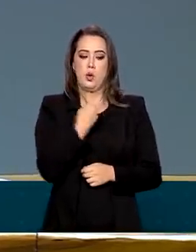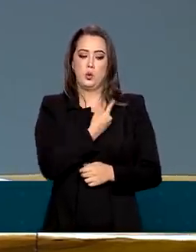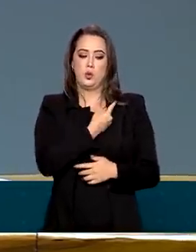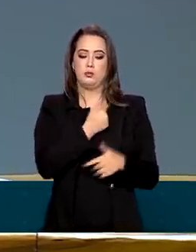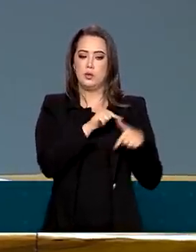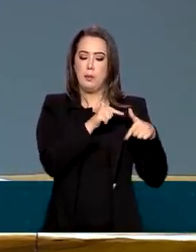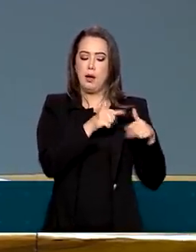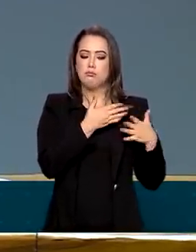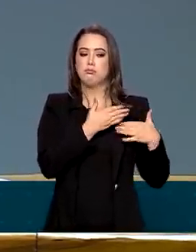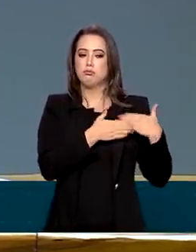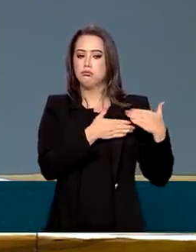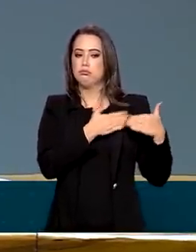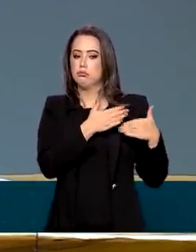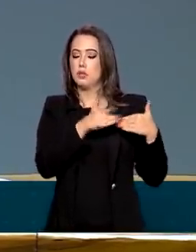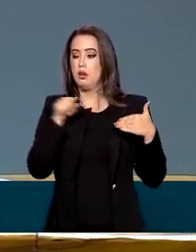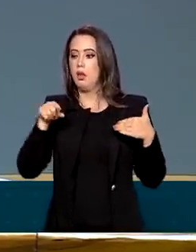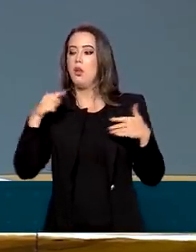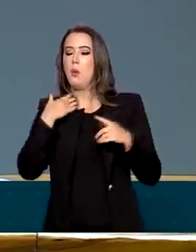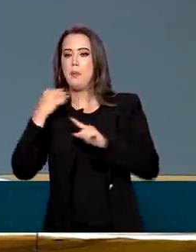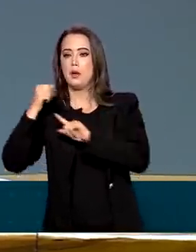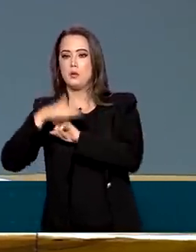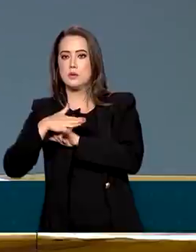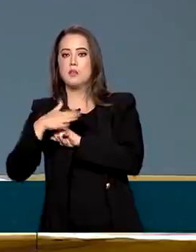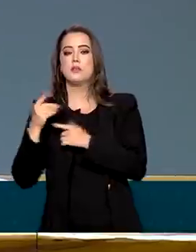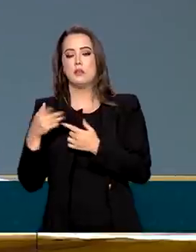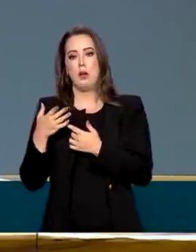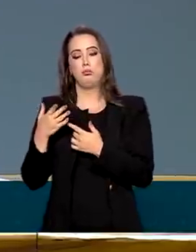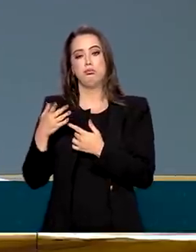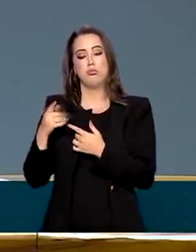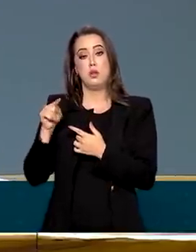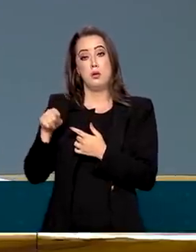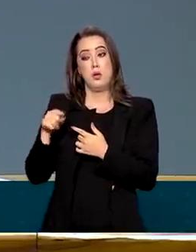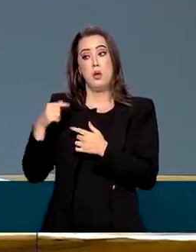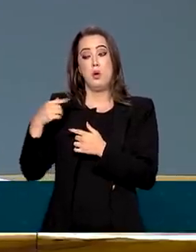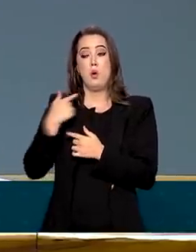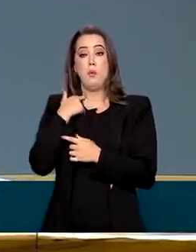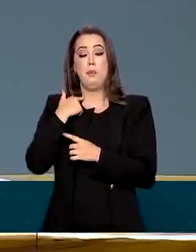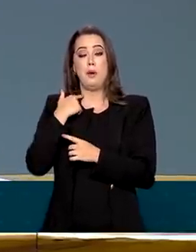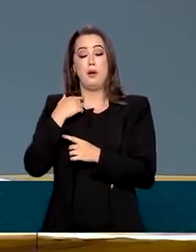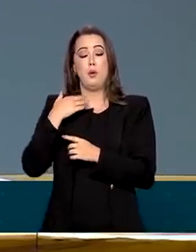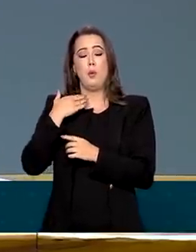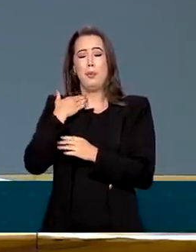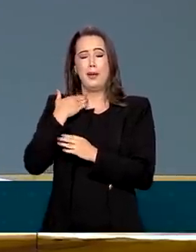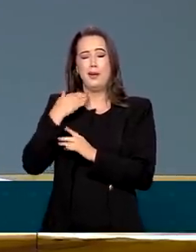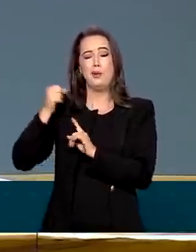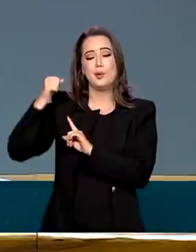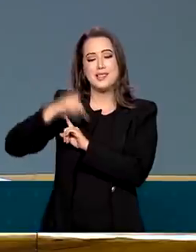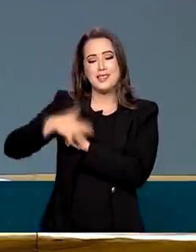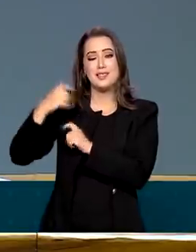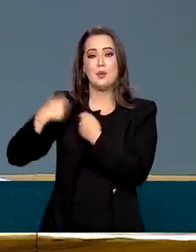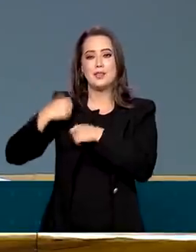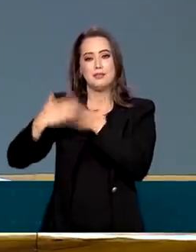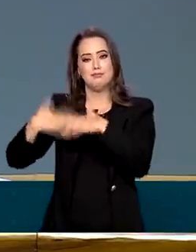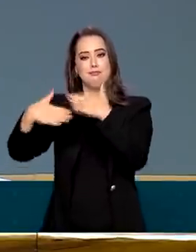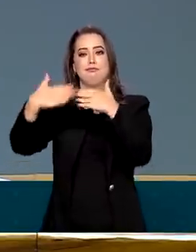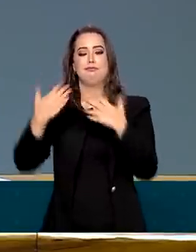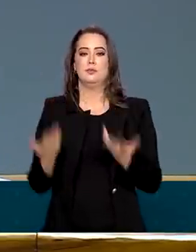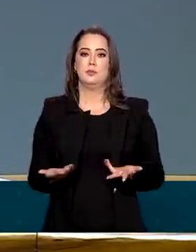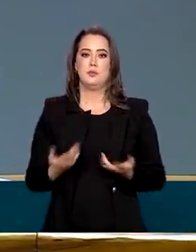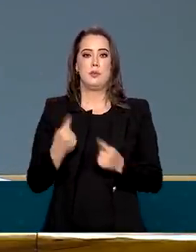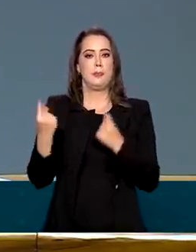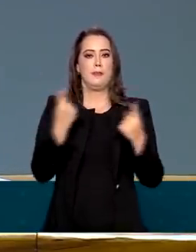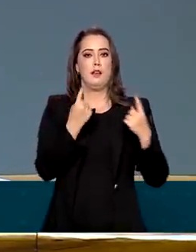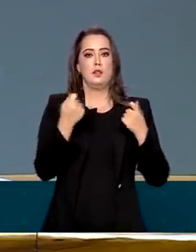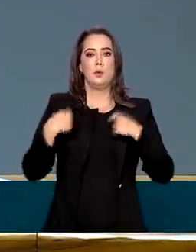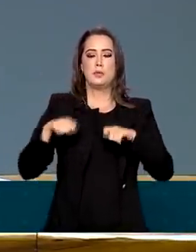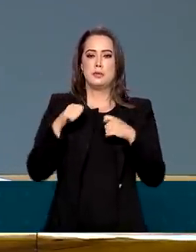lado. Então, a minha obrigação é dar cobertura para ele. A dele é não deixar ficar atrás da curva. Tem que correr. Cada um